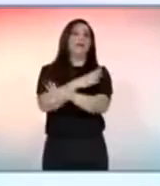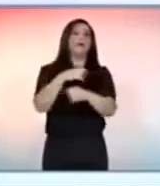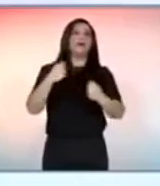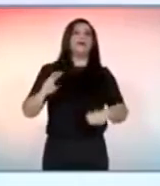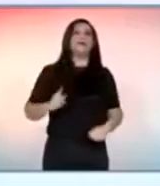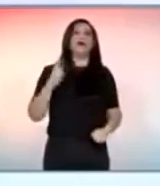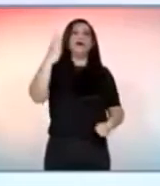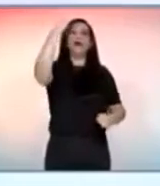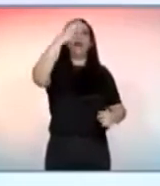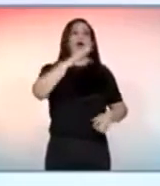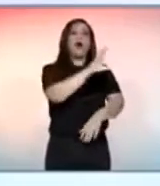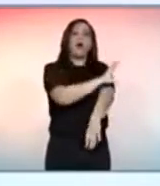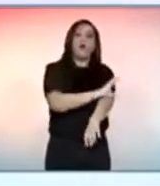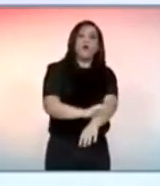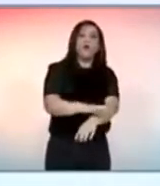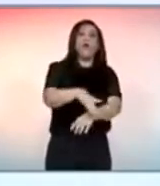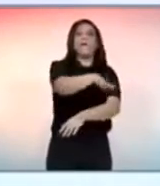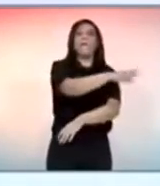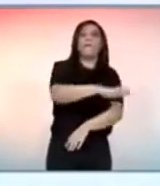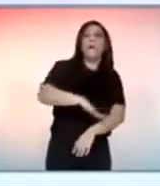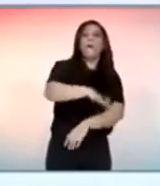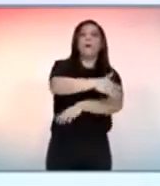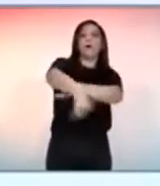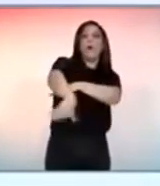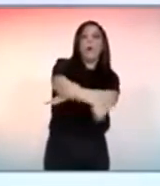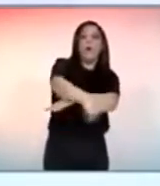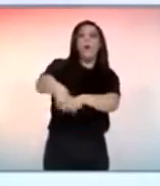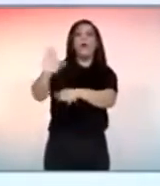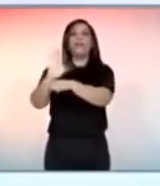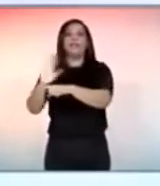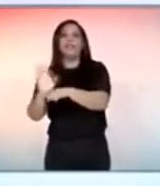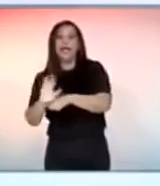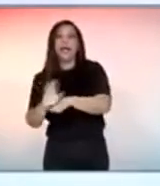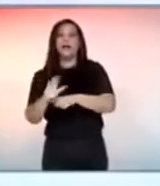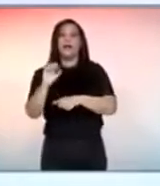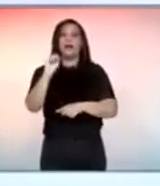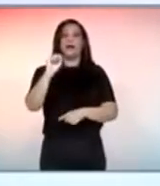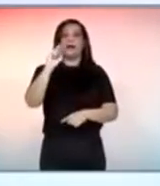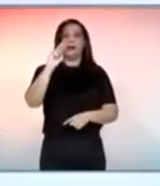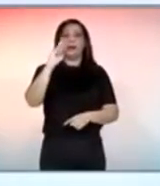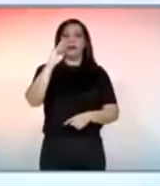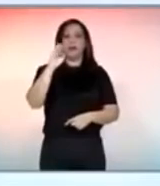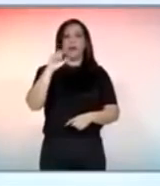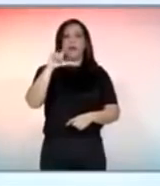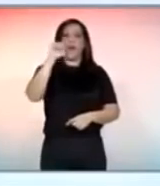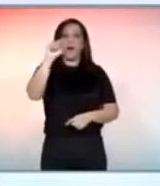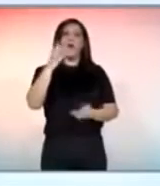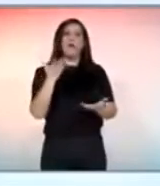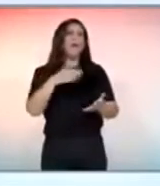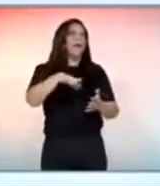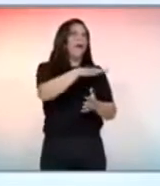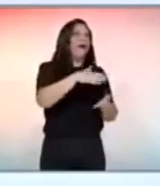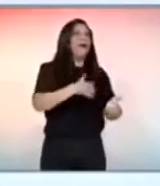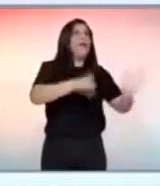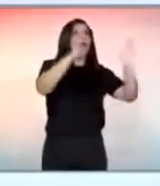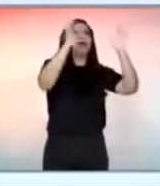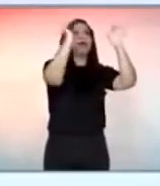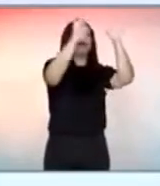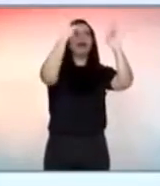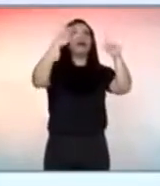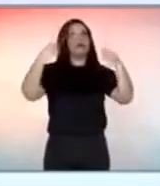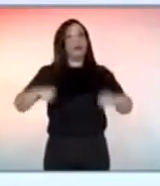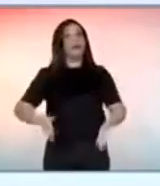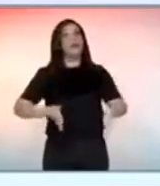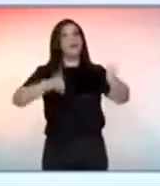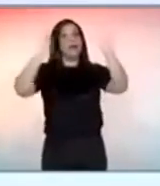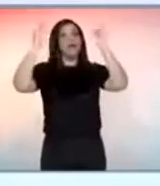os espaços de cultura de rua, vários cinemas de rua que tem pelo subúrbio inteiro do Rio de Janeiro, hoje ou viraram hortifruti ou são prédios abandonados. Fazer com que os